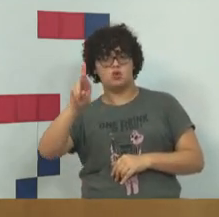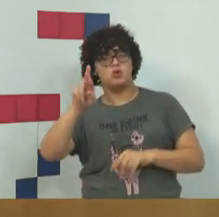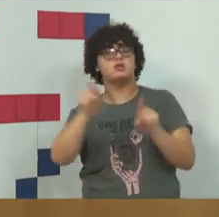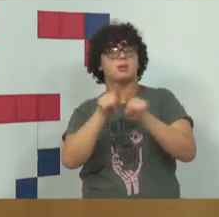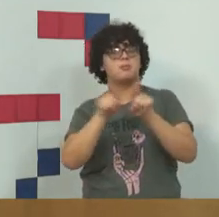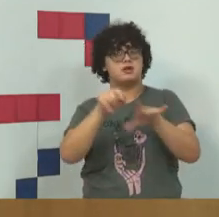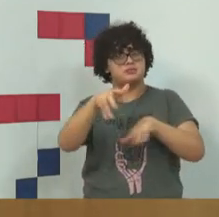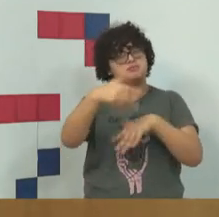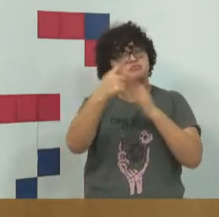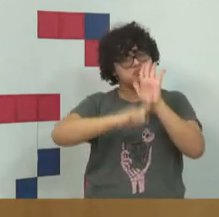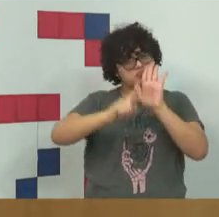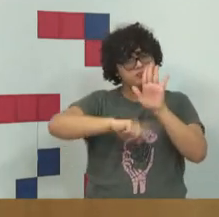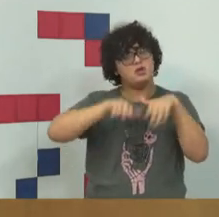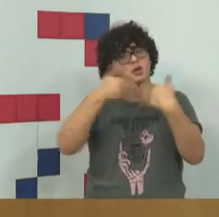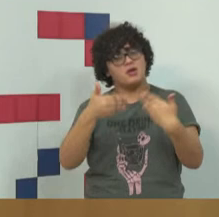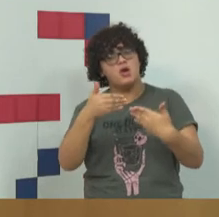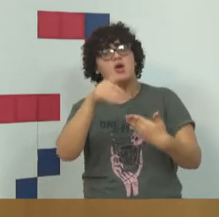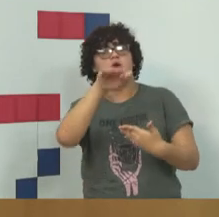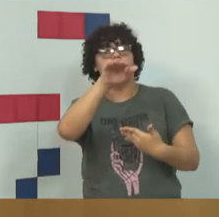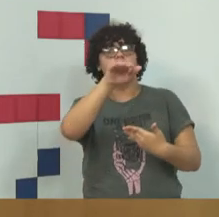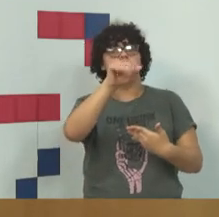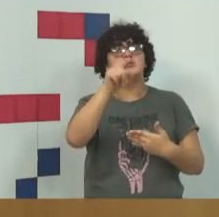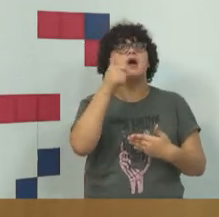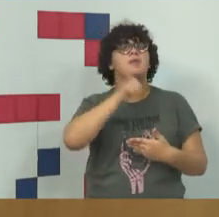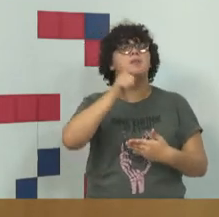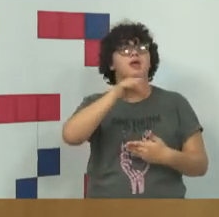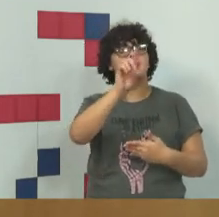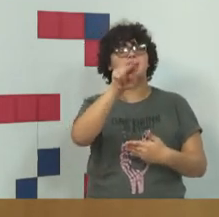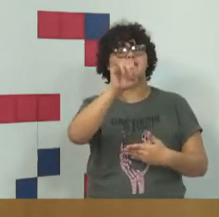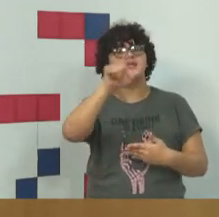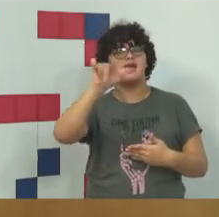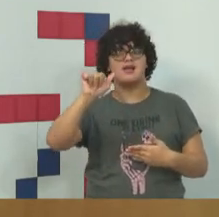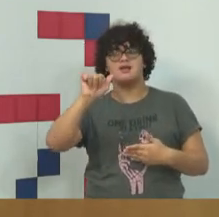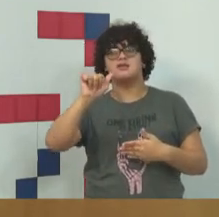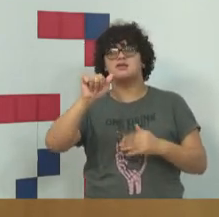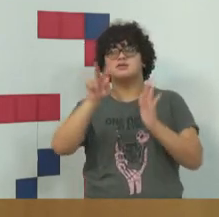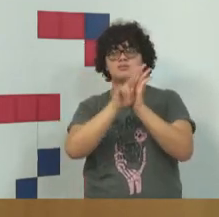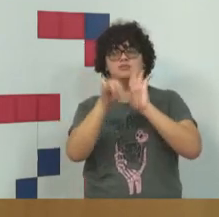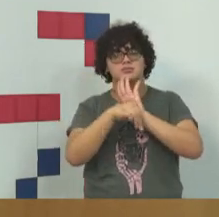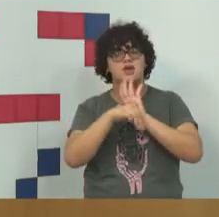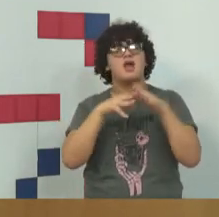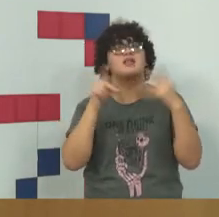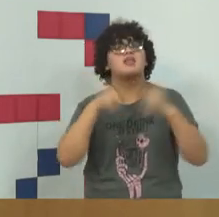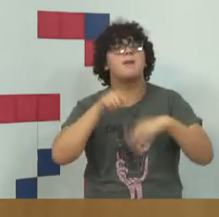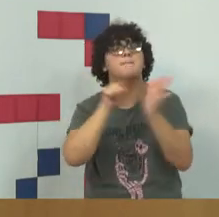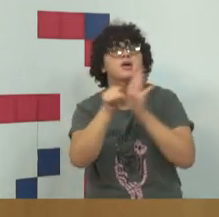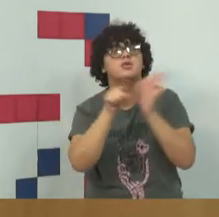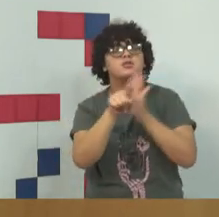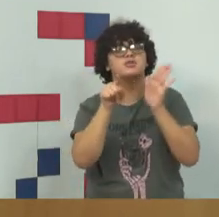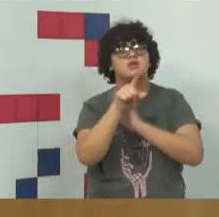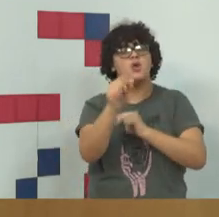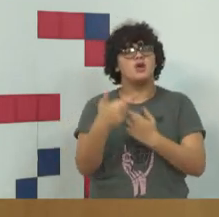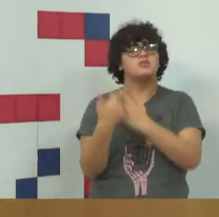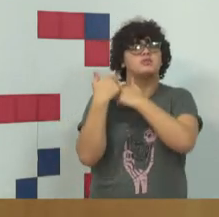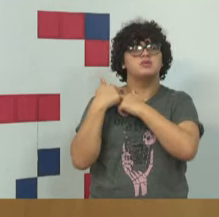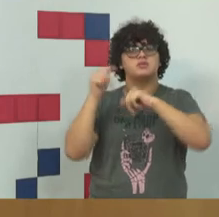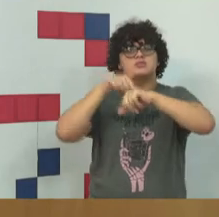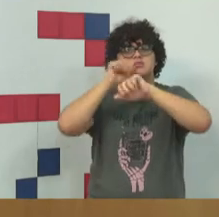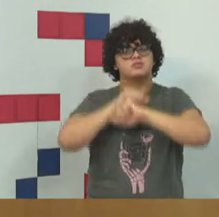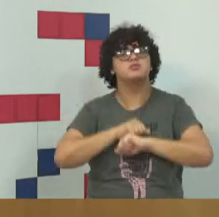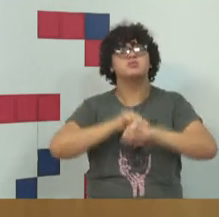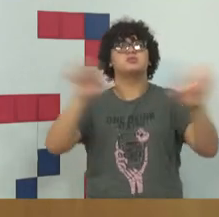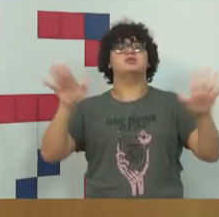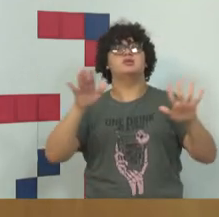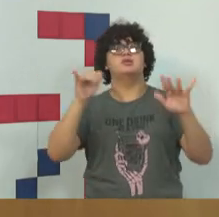Amaro e a Daniele de Santo Amaro pergunta sobre a responsabilidade pelo compartilhamento e propagação